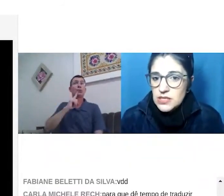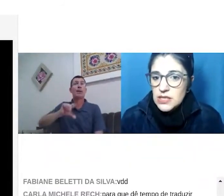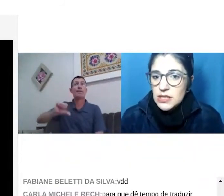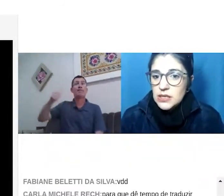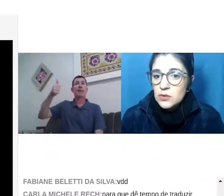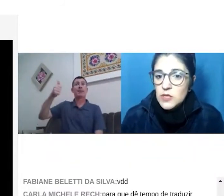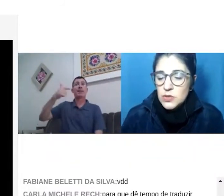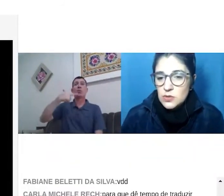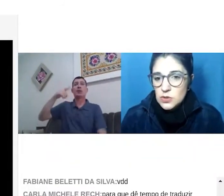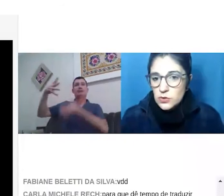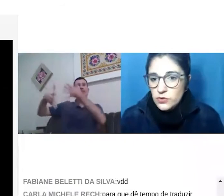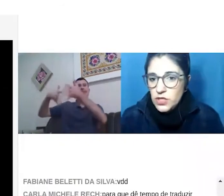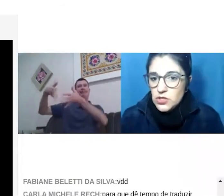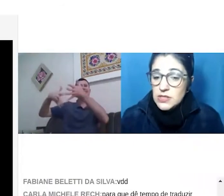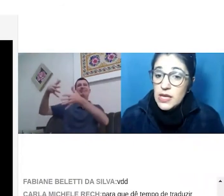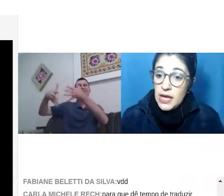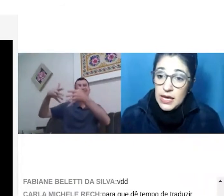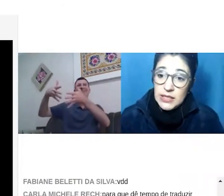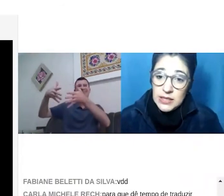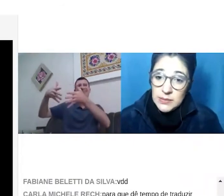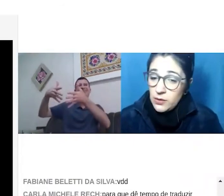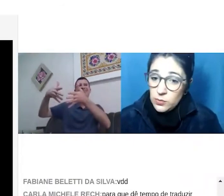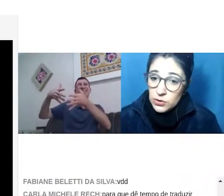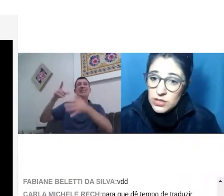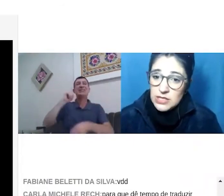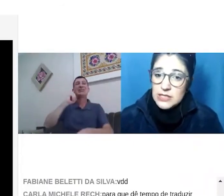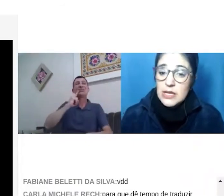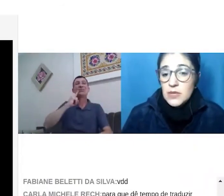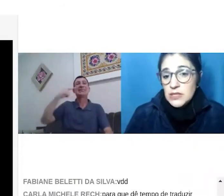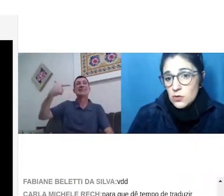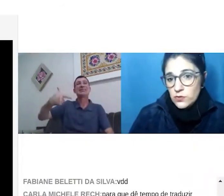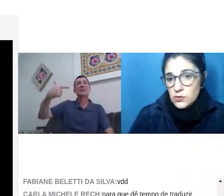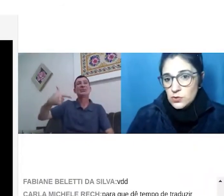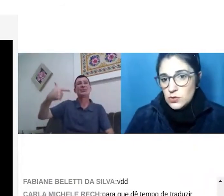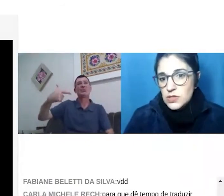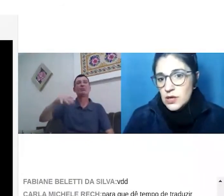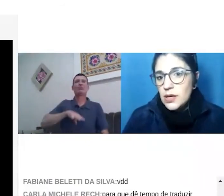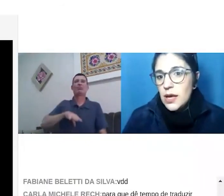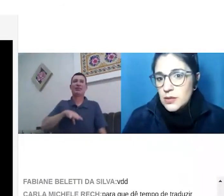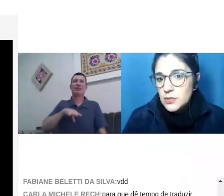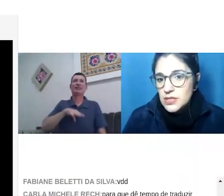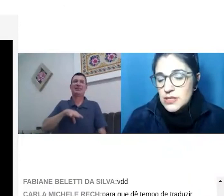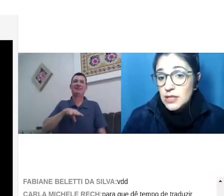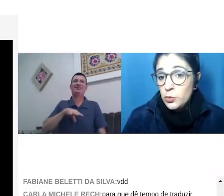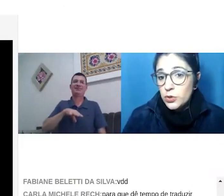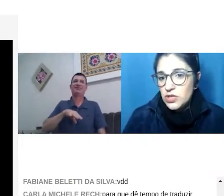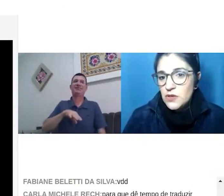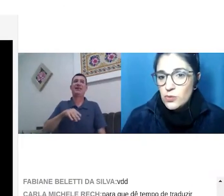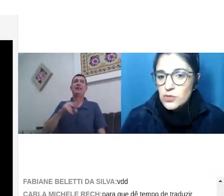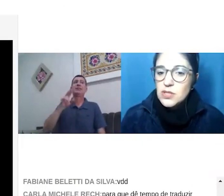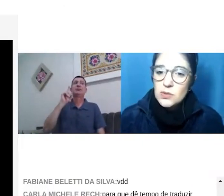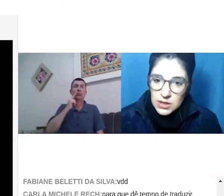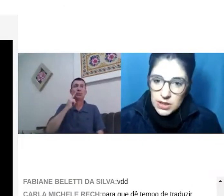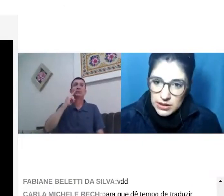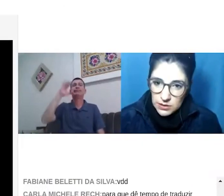vocês das pessoas ouvintes é ali é o português mas os surdos é a libras e o português vem